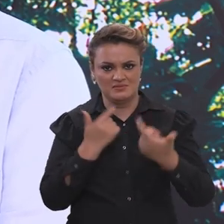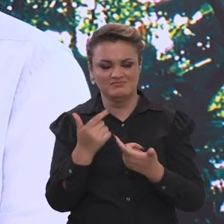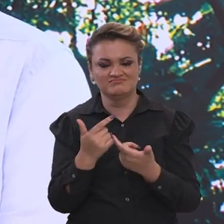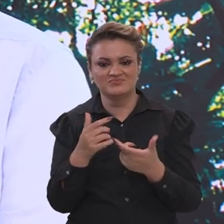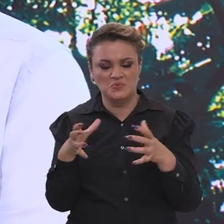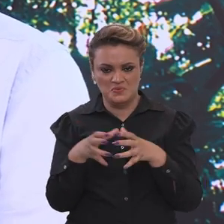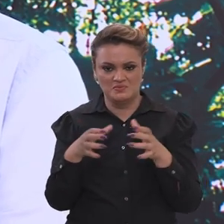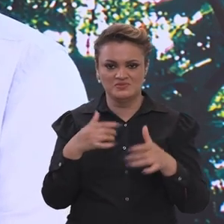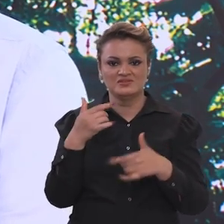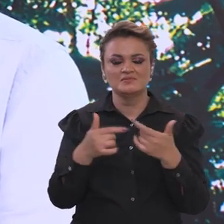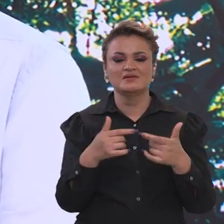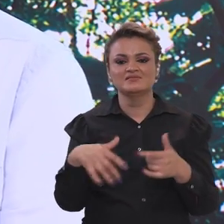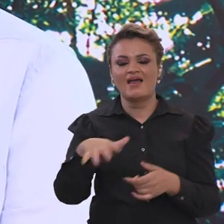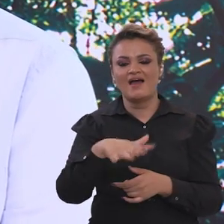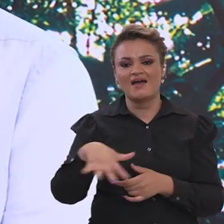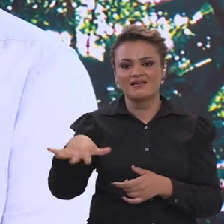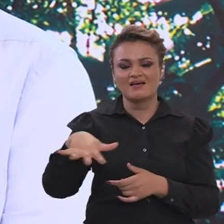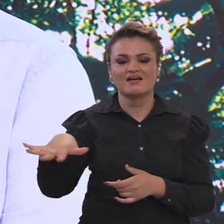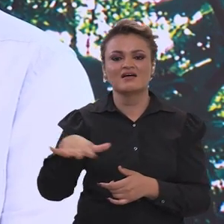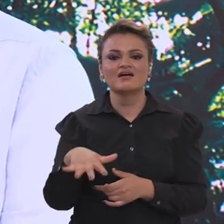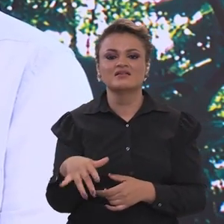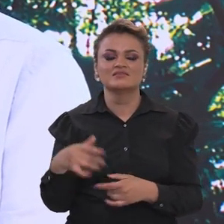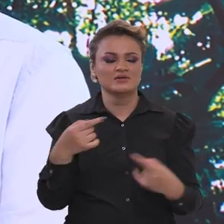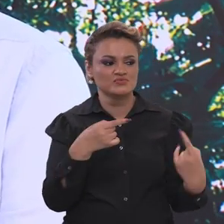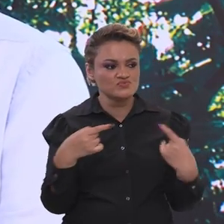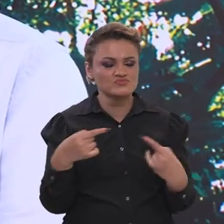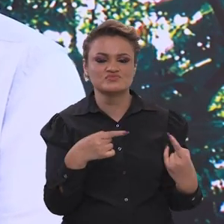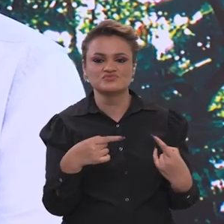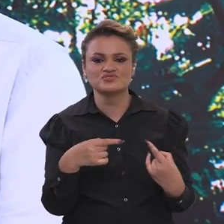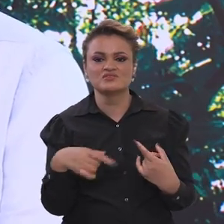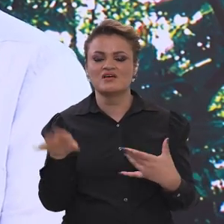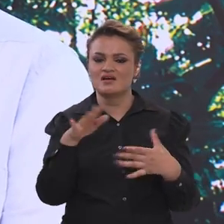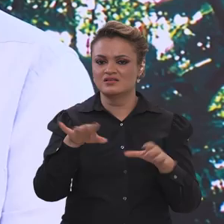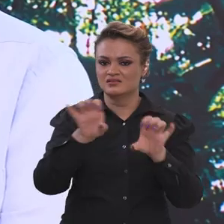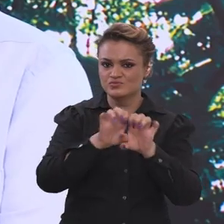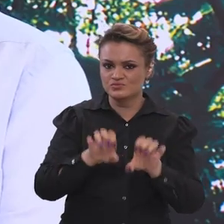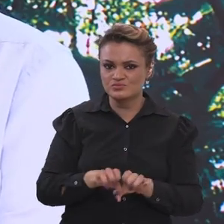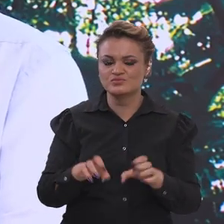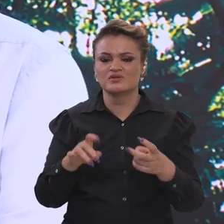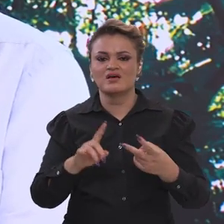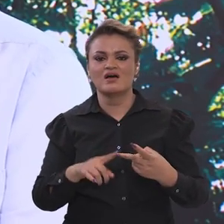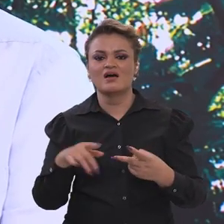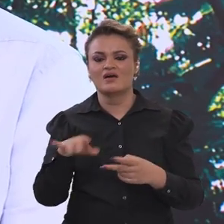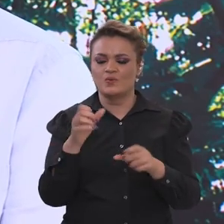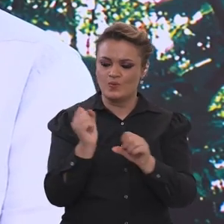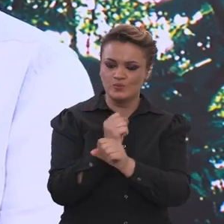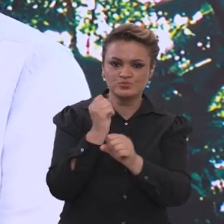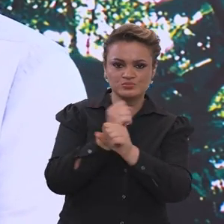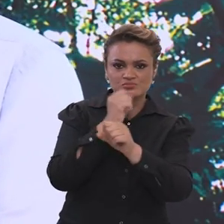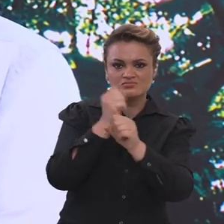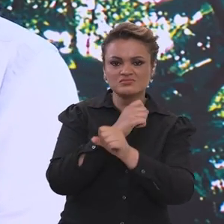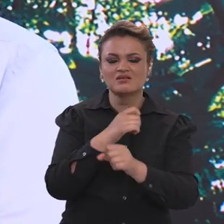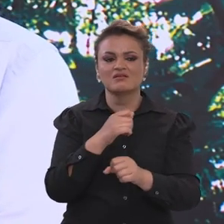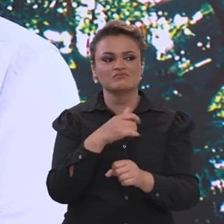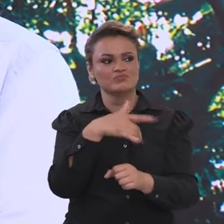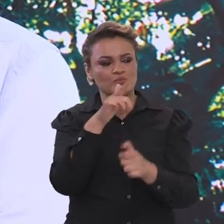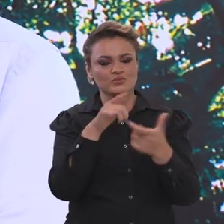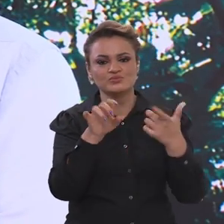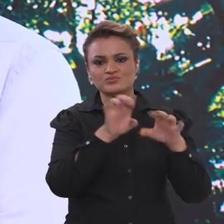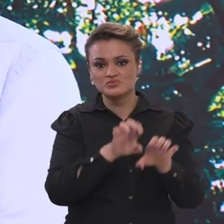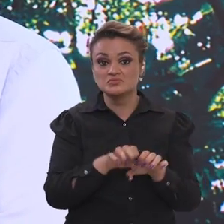grupo de trabalho que vai estar com as áreas afim todas para discutir. a parte da estrutura, a parte das obras